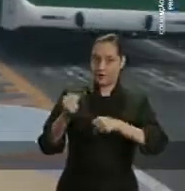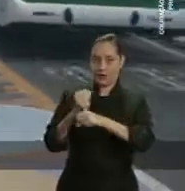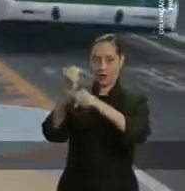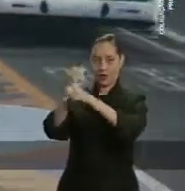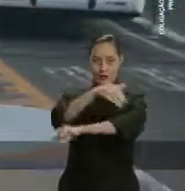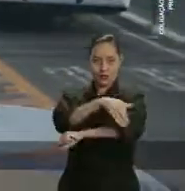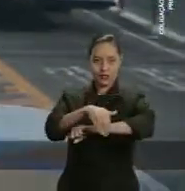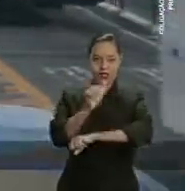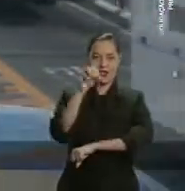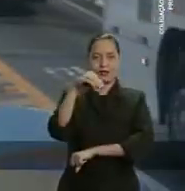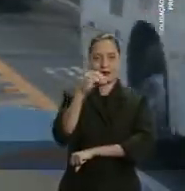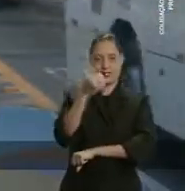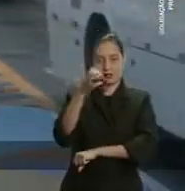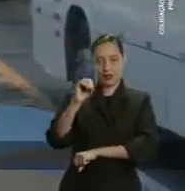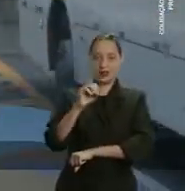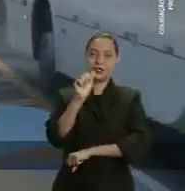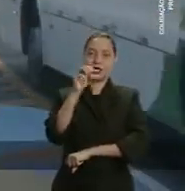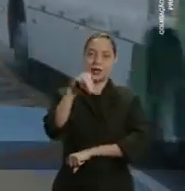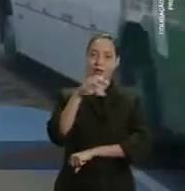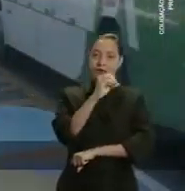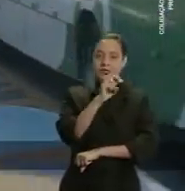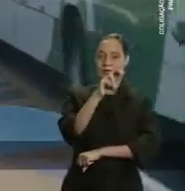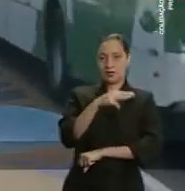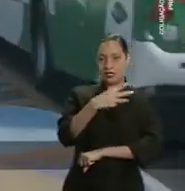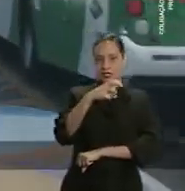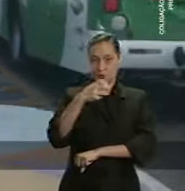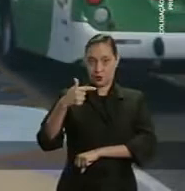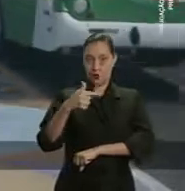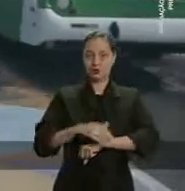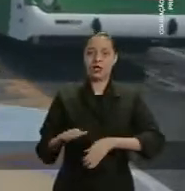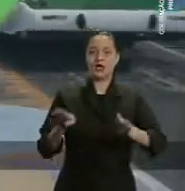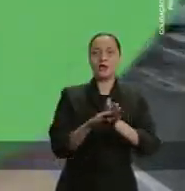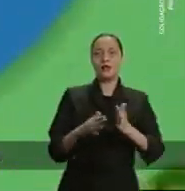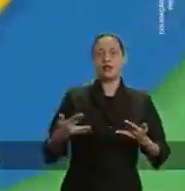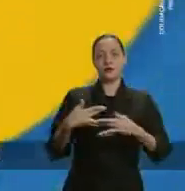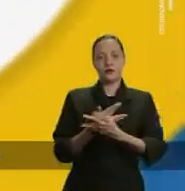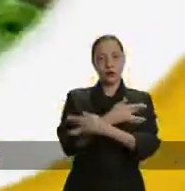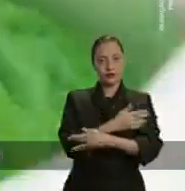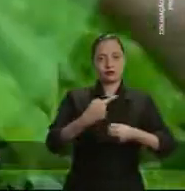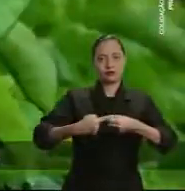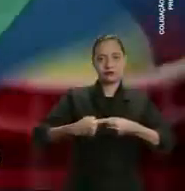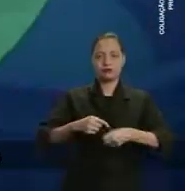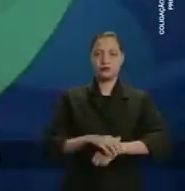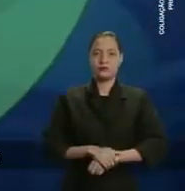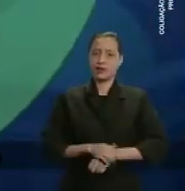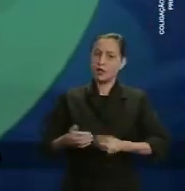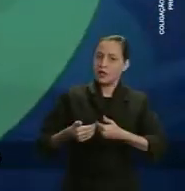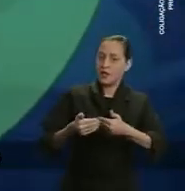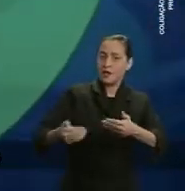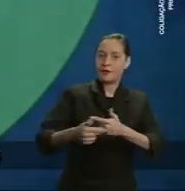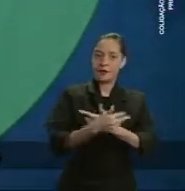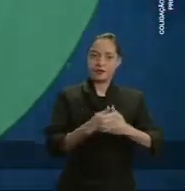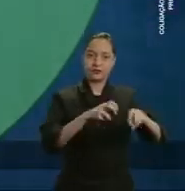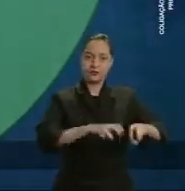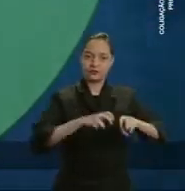das rodovias AM-010 e AM-352 até Novo Airão e abrir caminho para a escoação das regiões